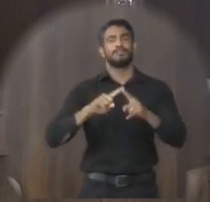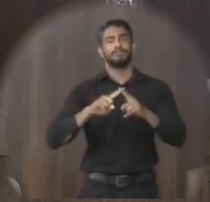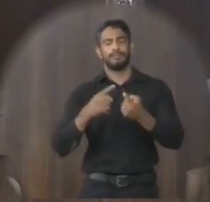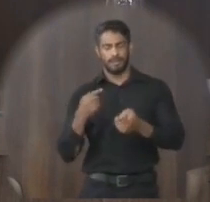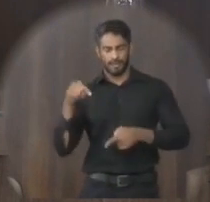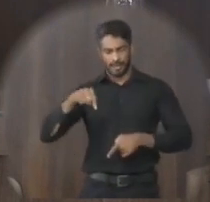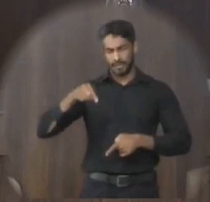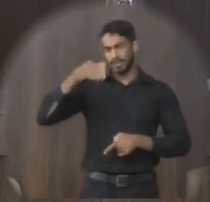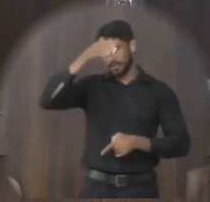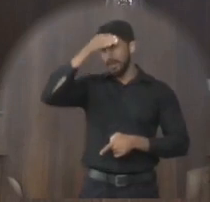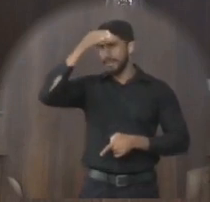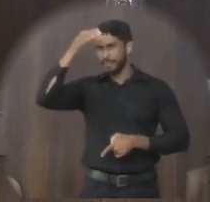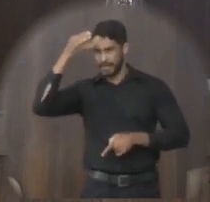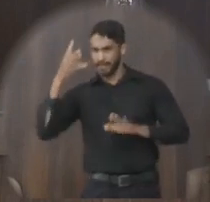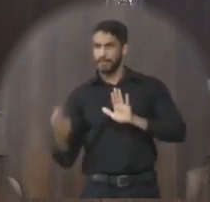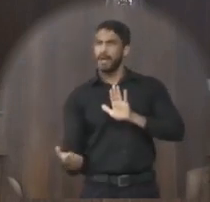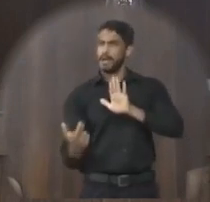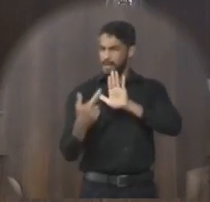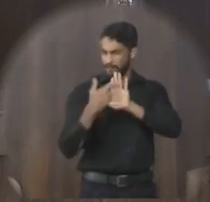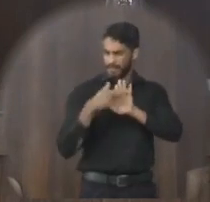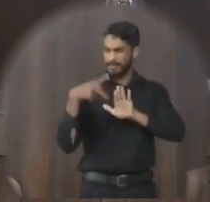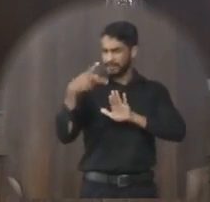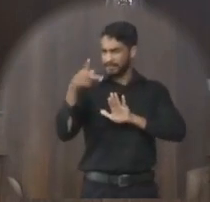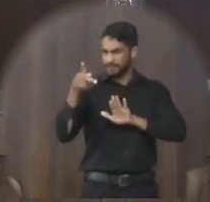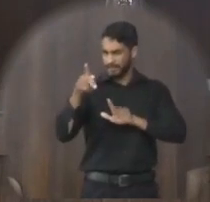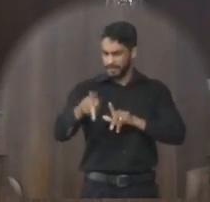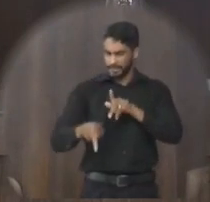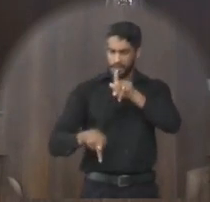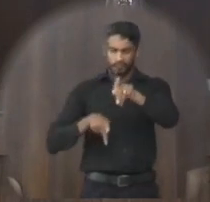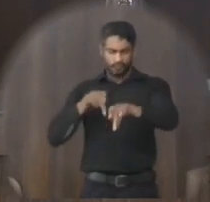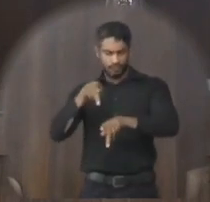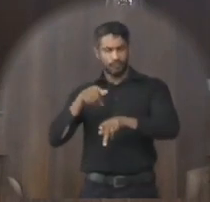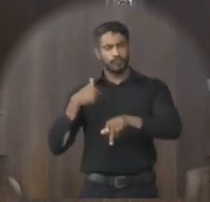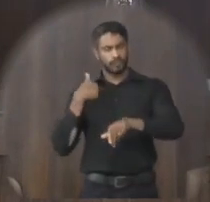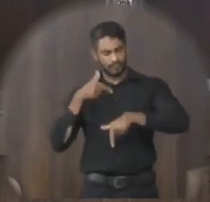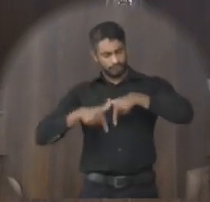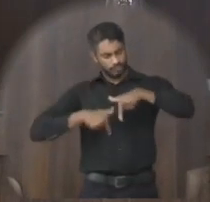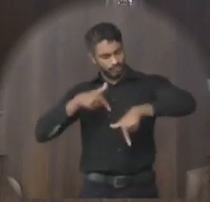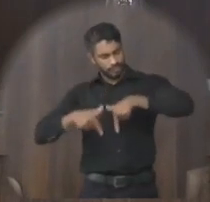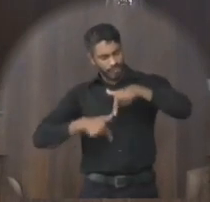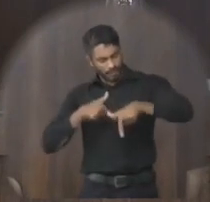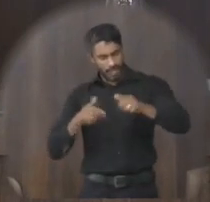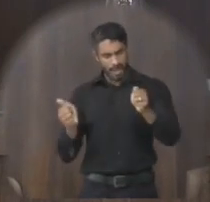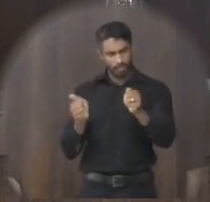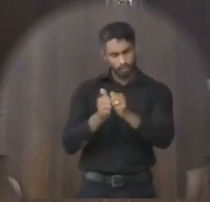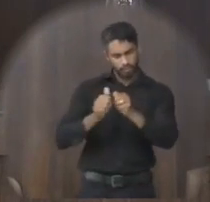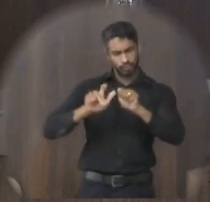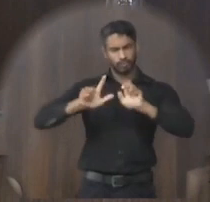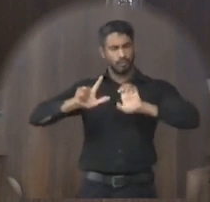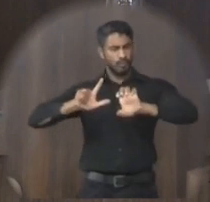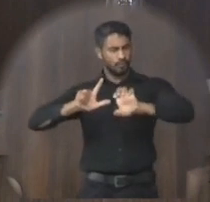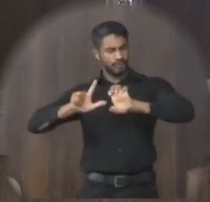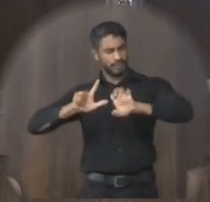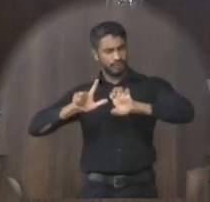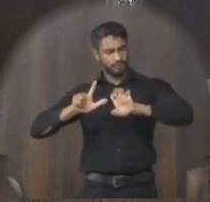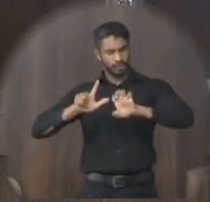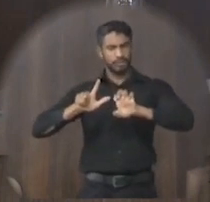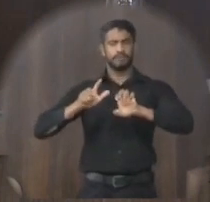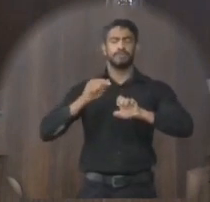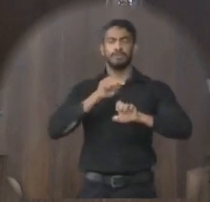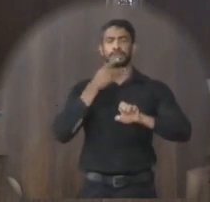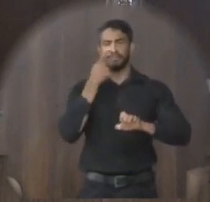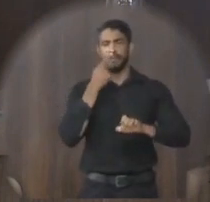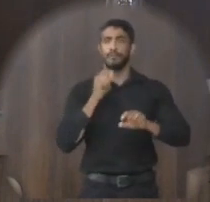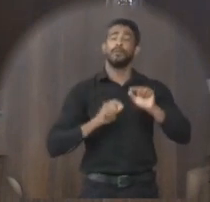dessa casa, enquanto representante legítimo do povo, a gente vai trabalhar, buscar junto ao executivo, essa pontuação que o senhor bem